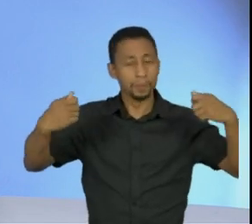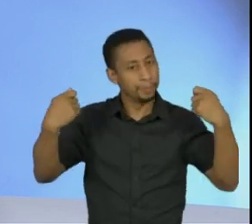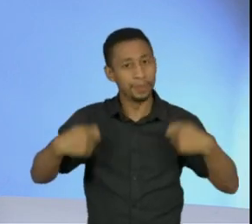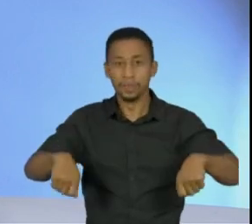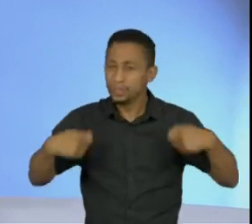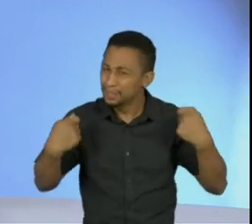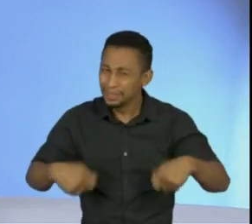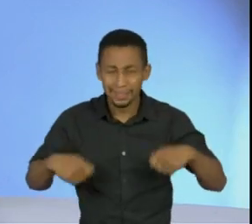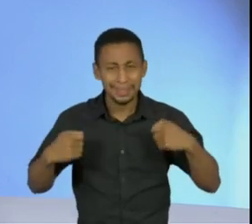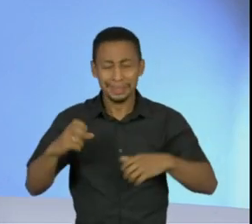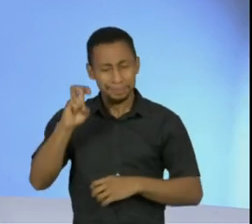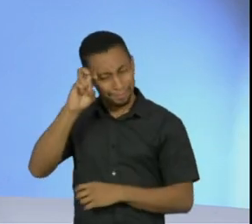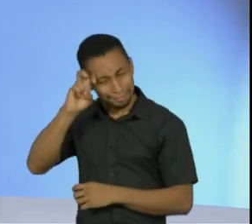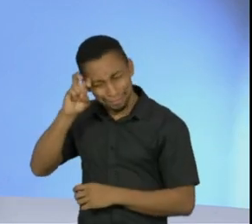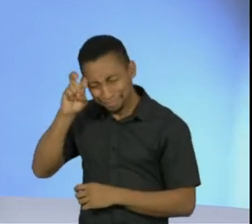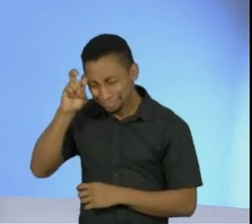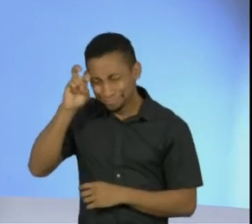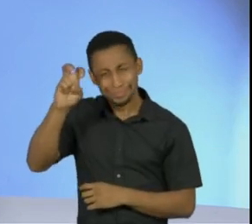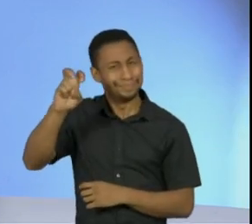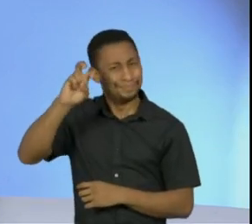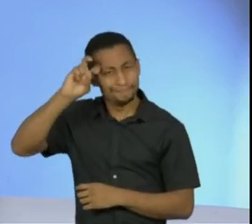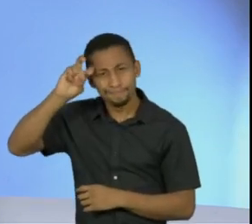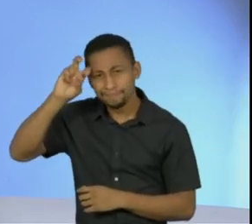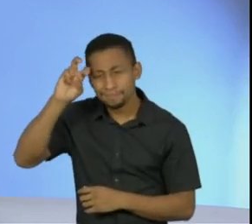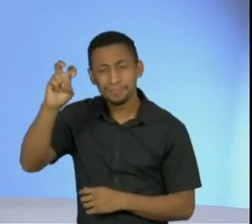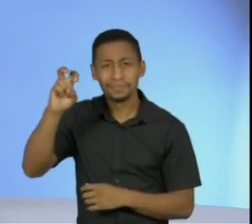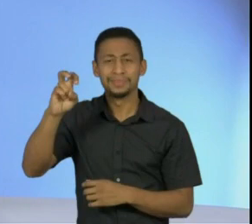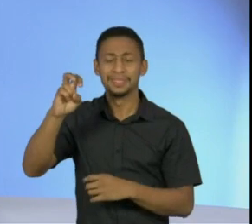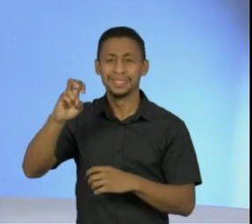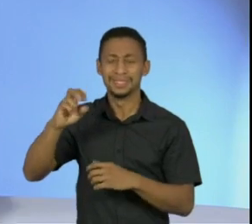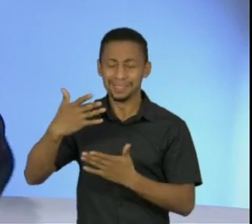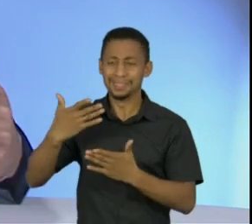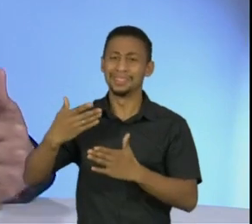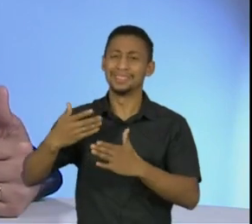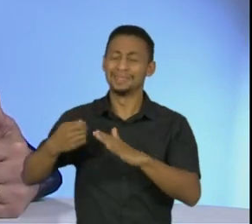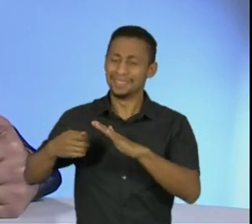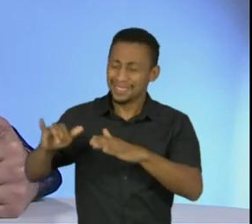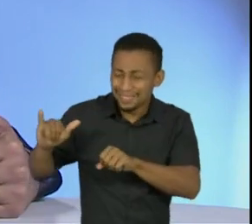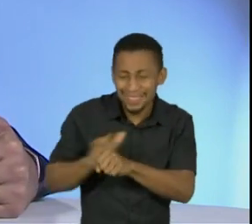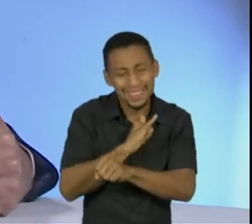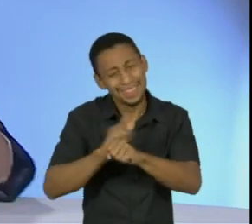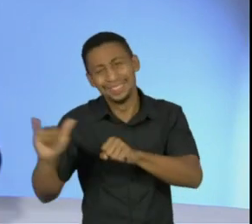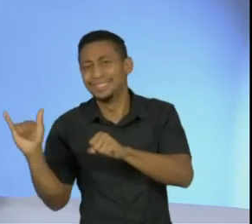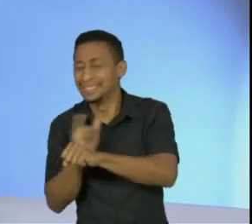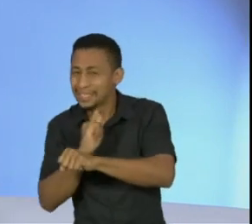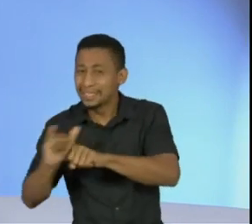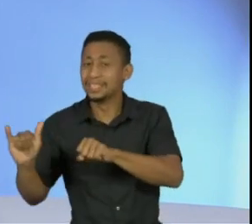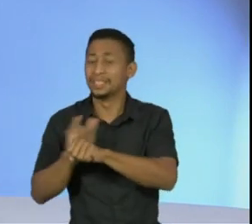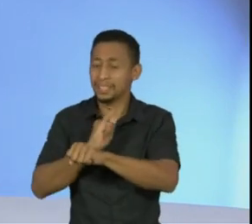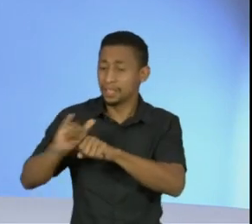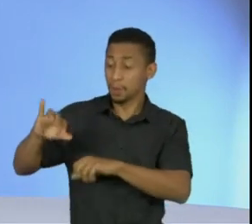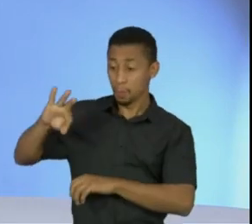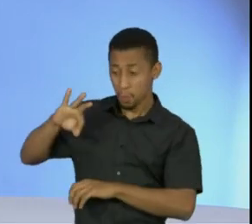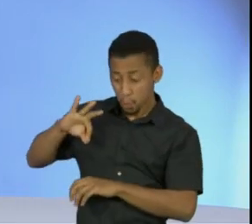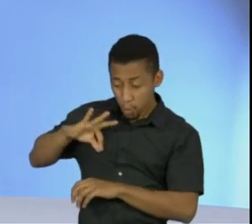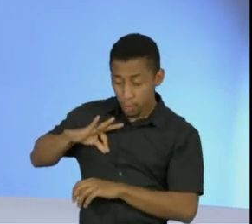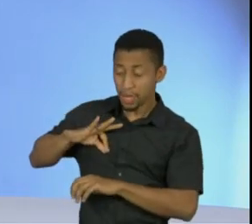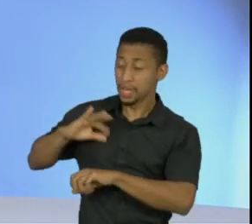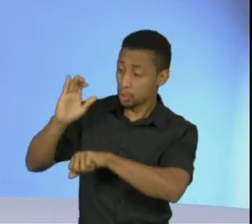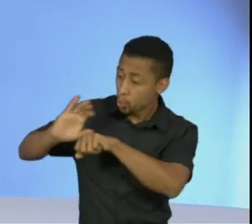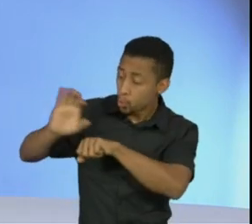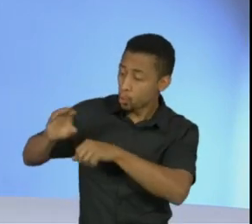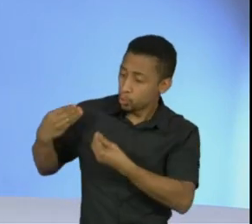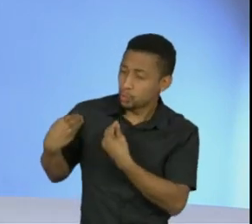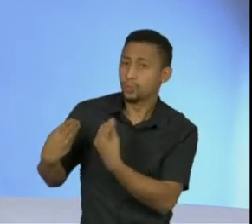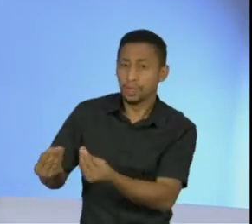muita inteligência, investir em aperfeiçoamento policial, investir em reestruturar o